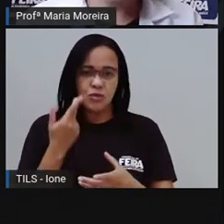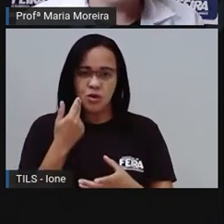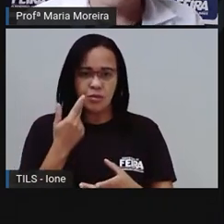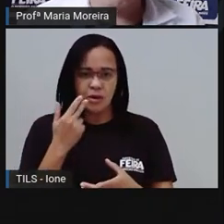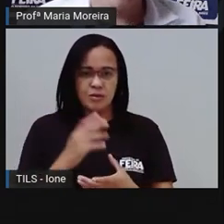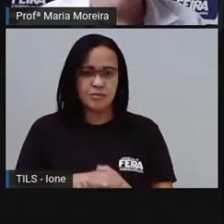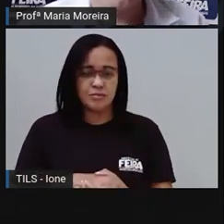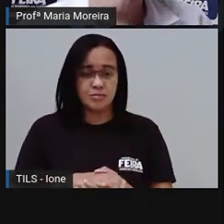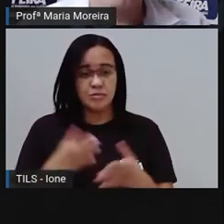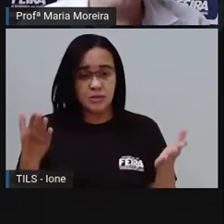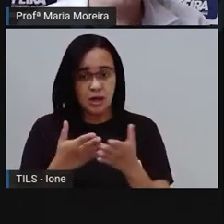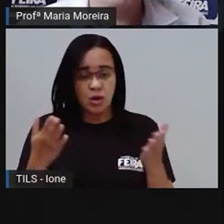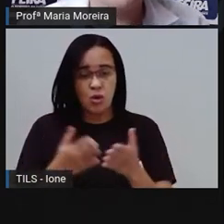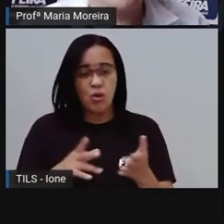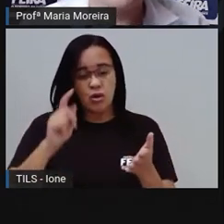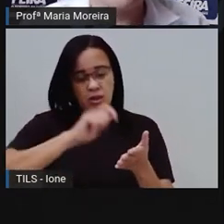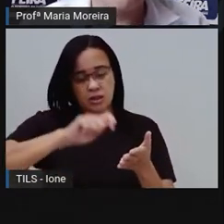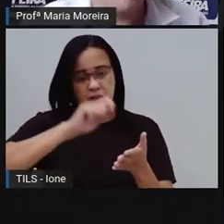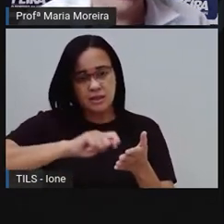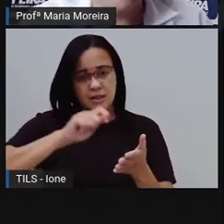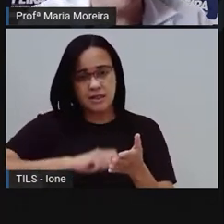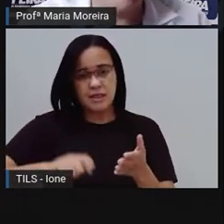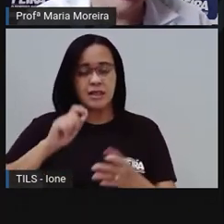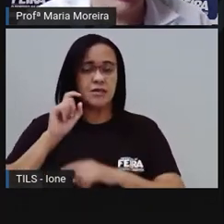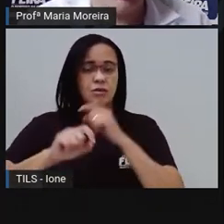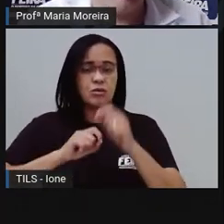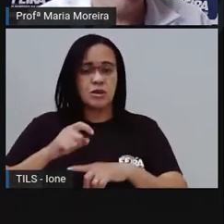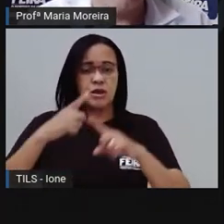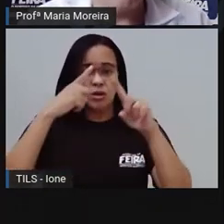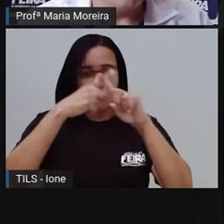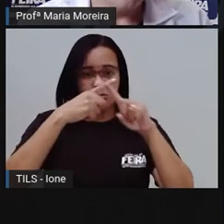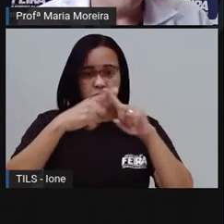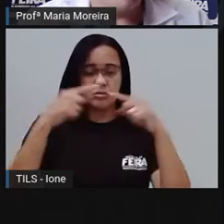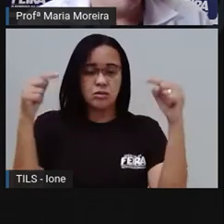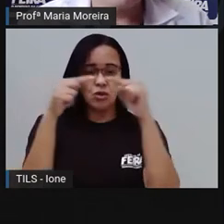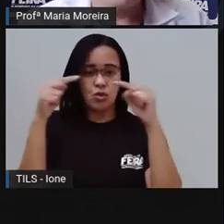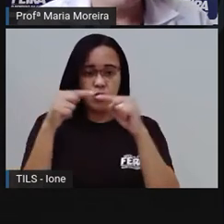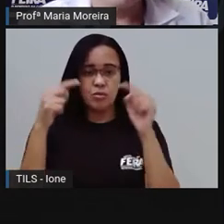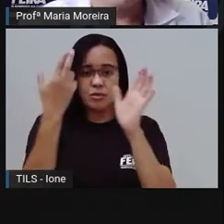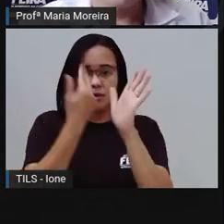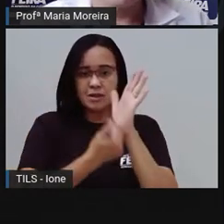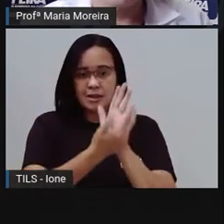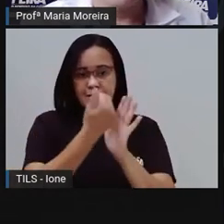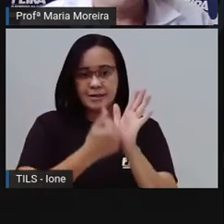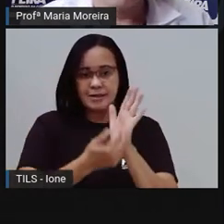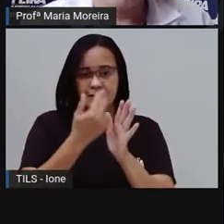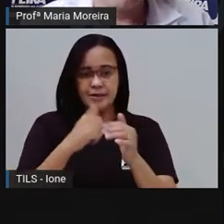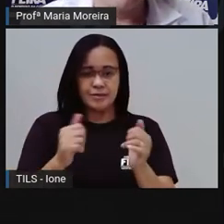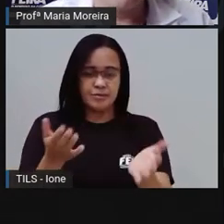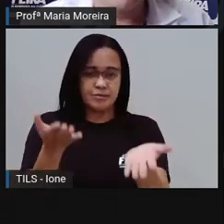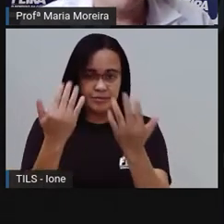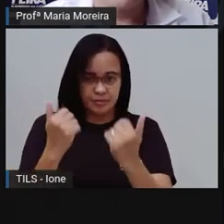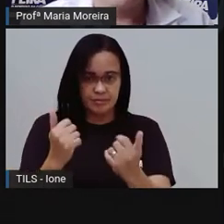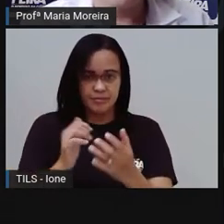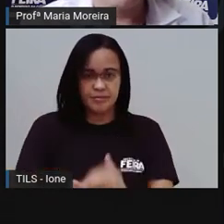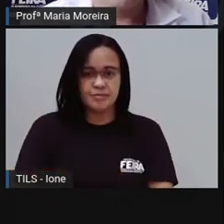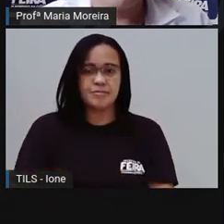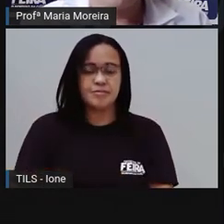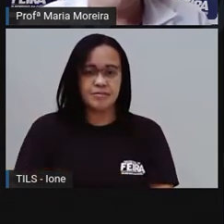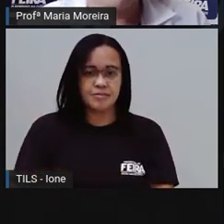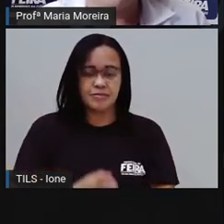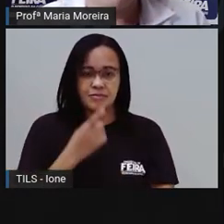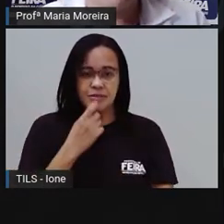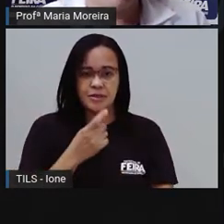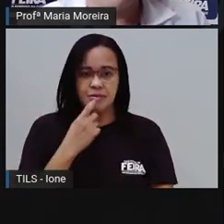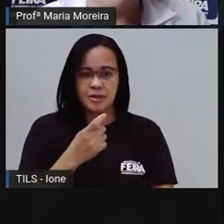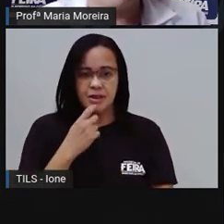Bom, escreva uma multiplicação para cada desenho. Vamos lá? Vou colocar em vermelho,